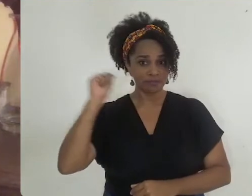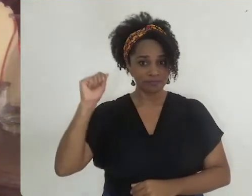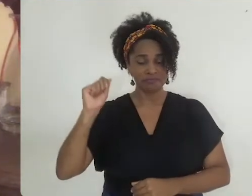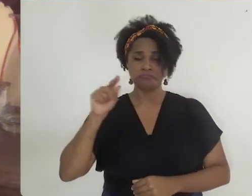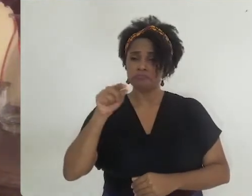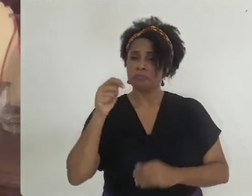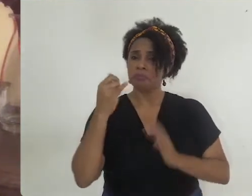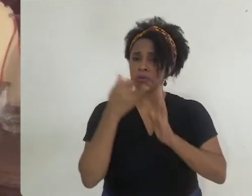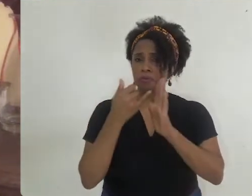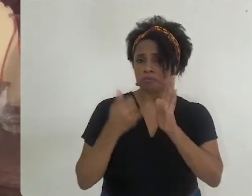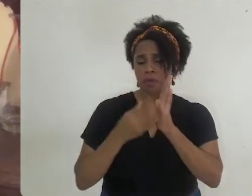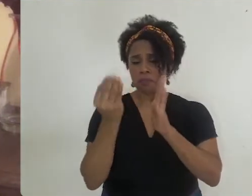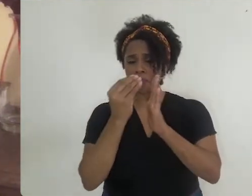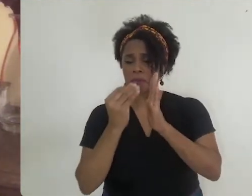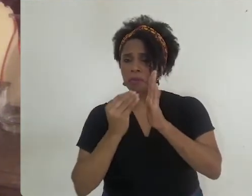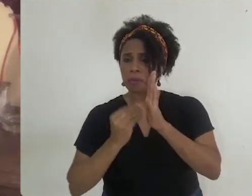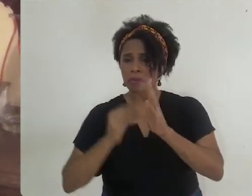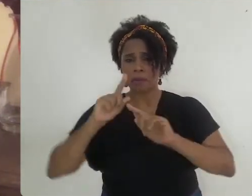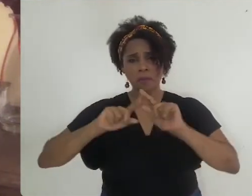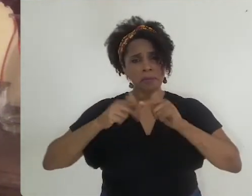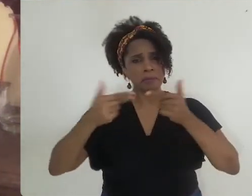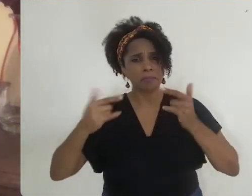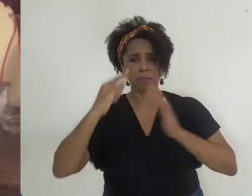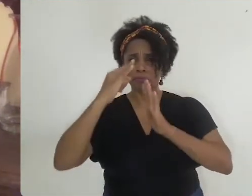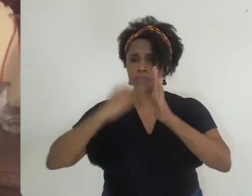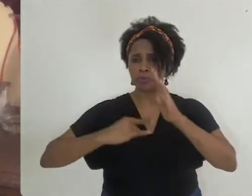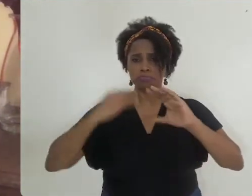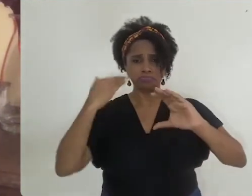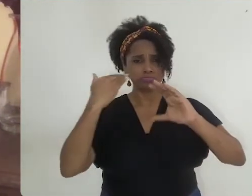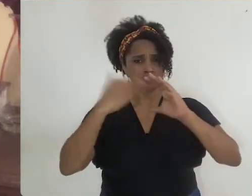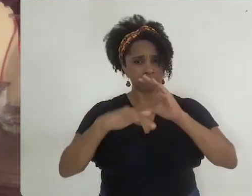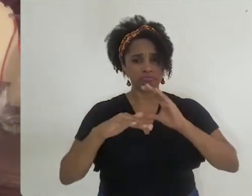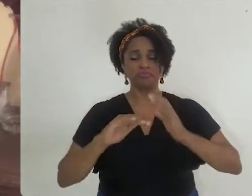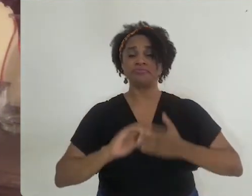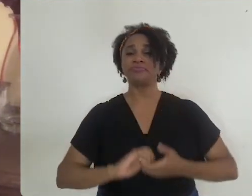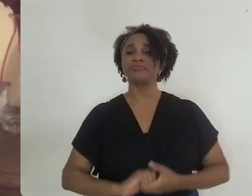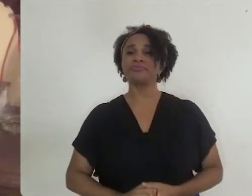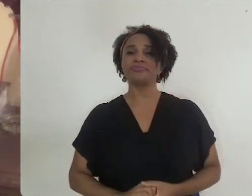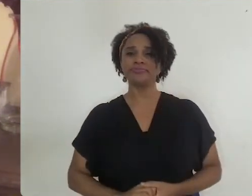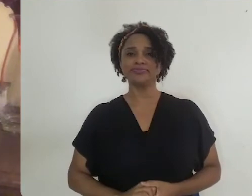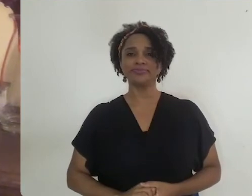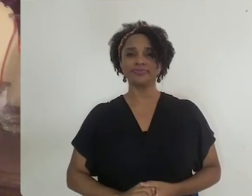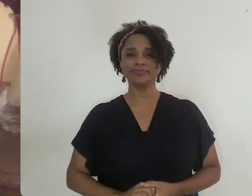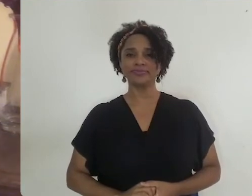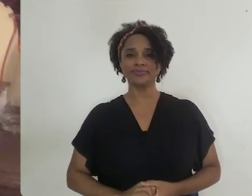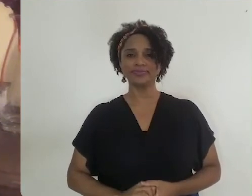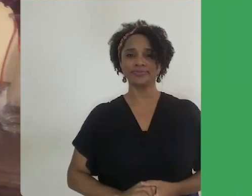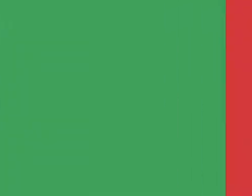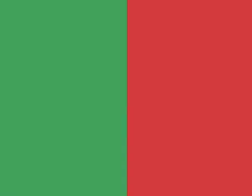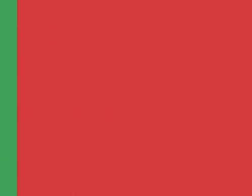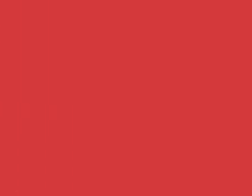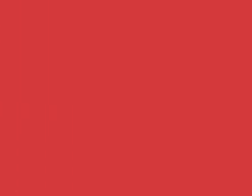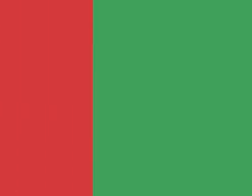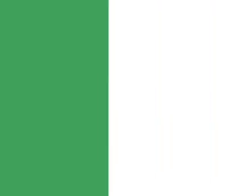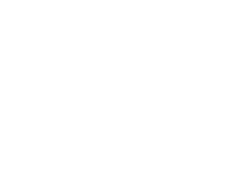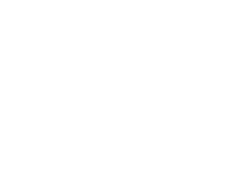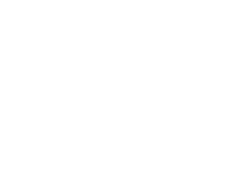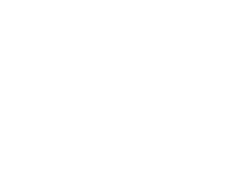março e 2 de abril, por meio de formulário e submissão online dos documentos solicitados.